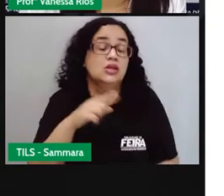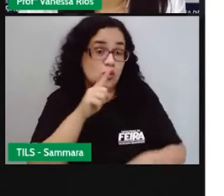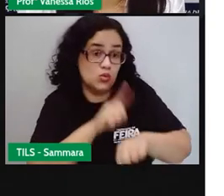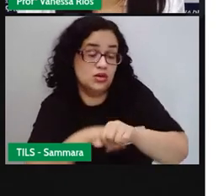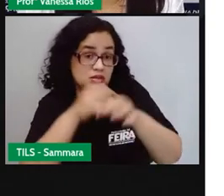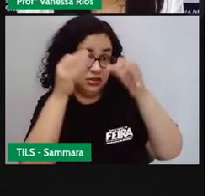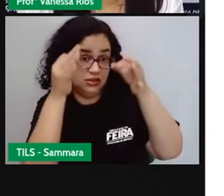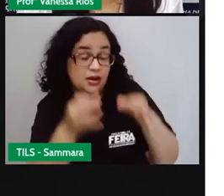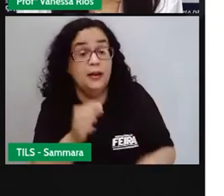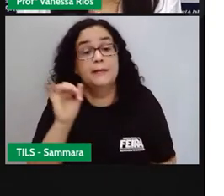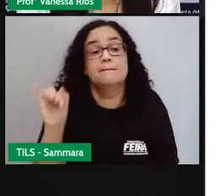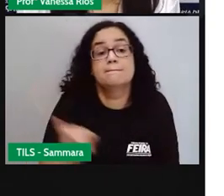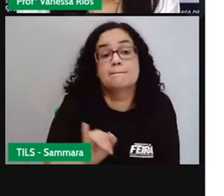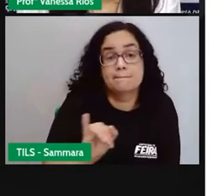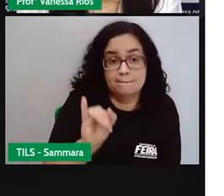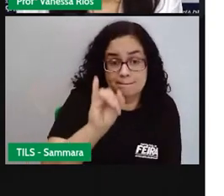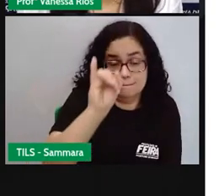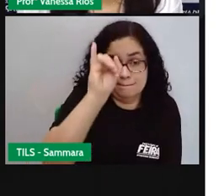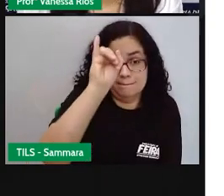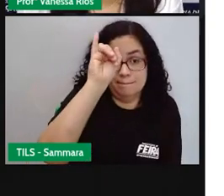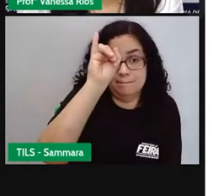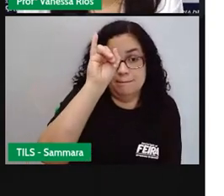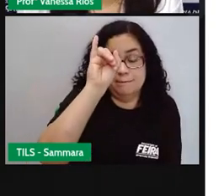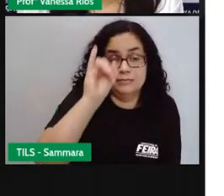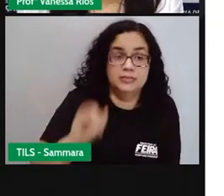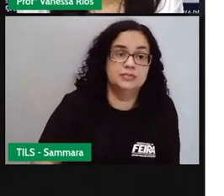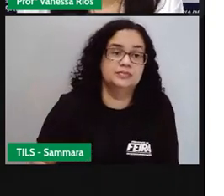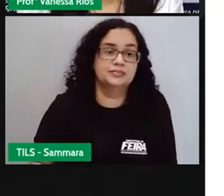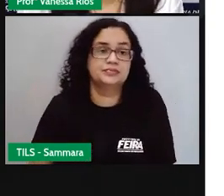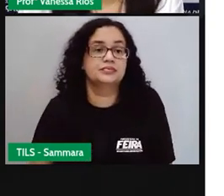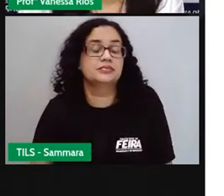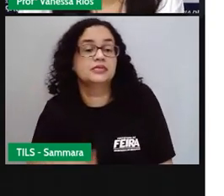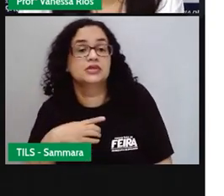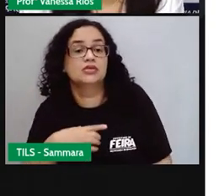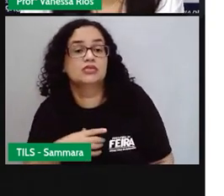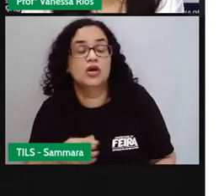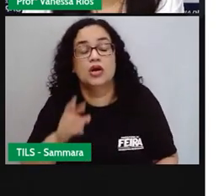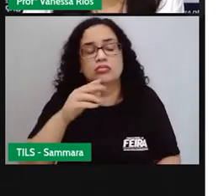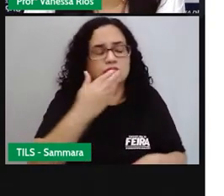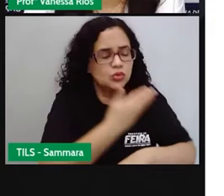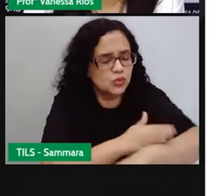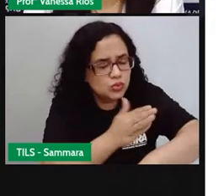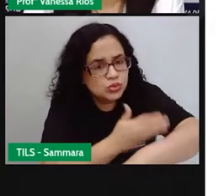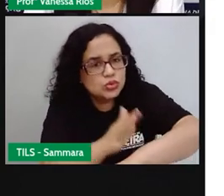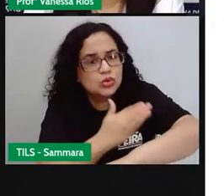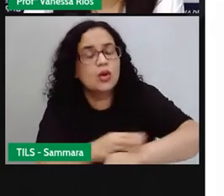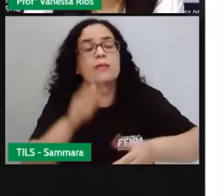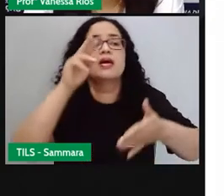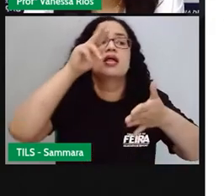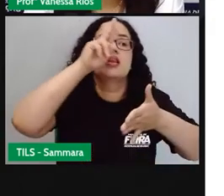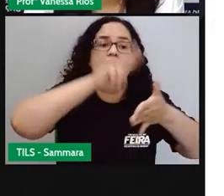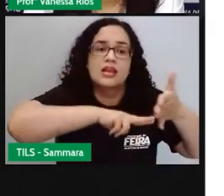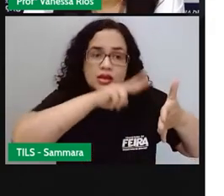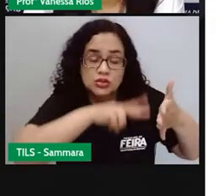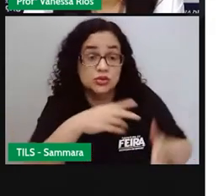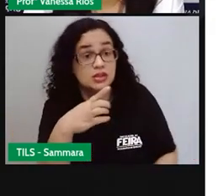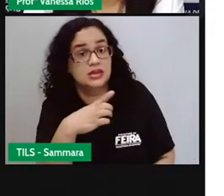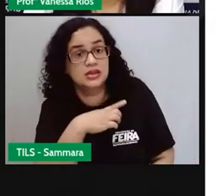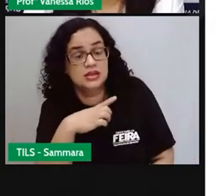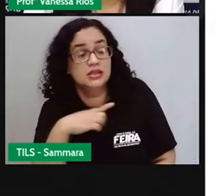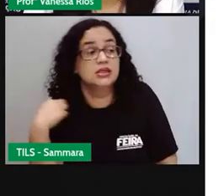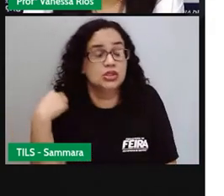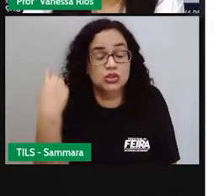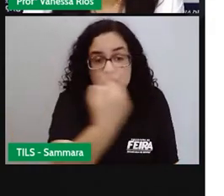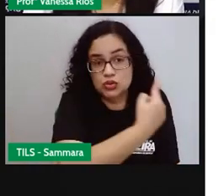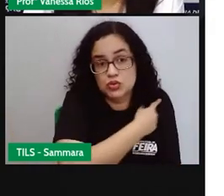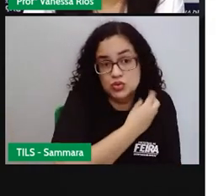horário é algo muito importante para que essa rotina de leitura ela seja incluída na sua